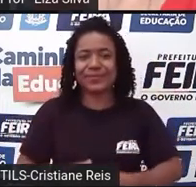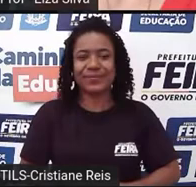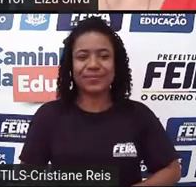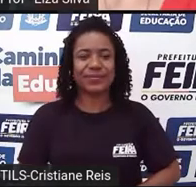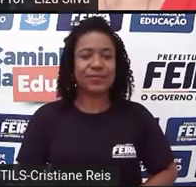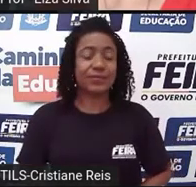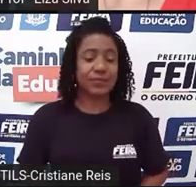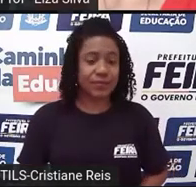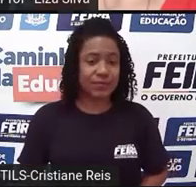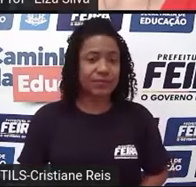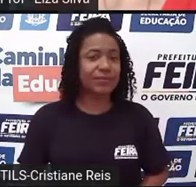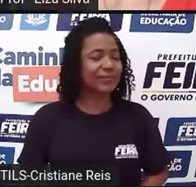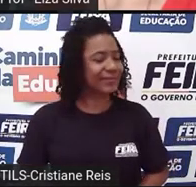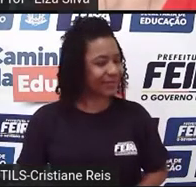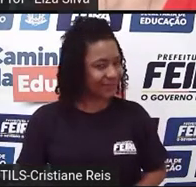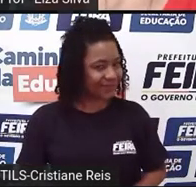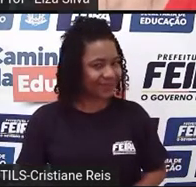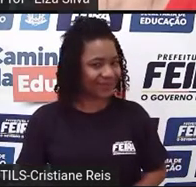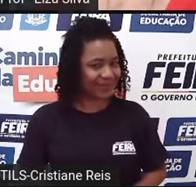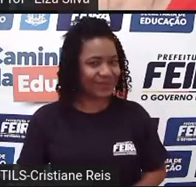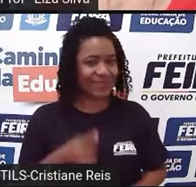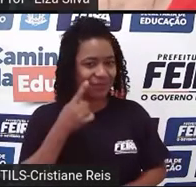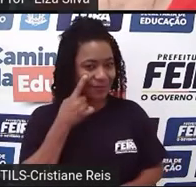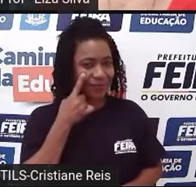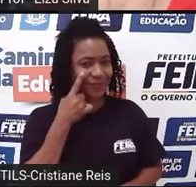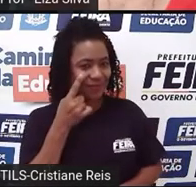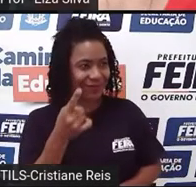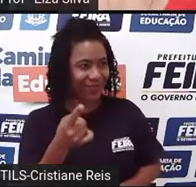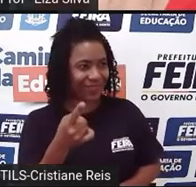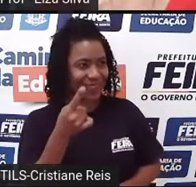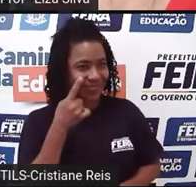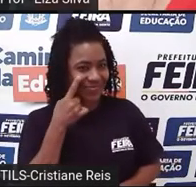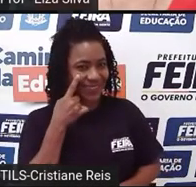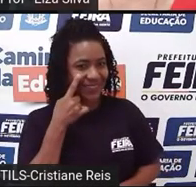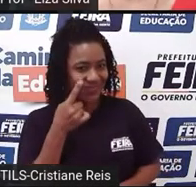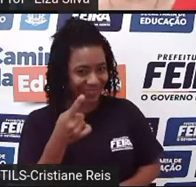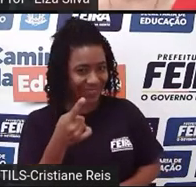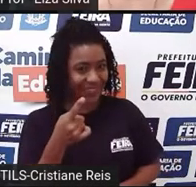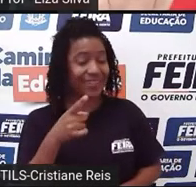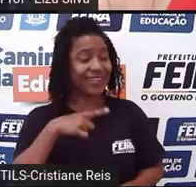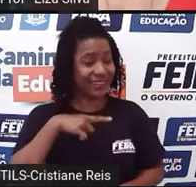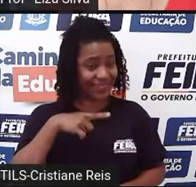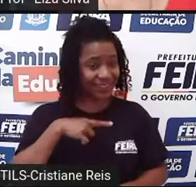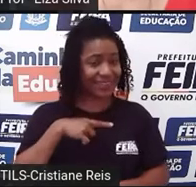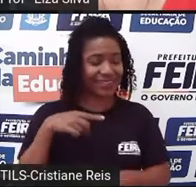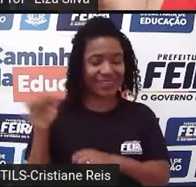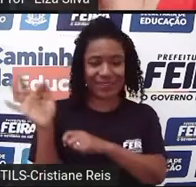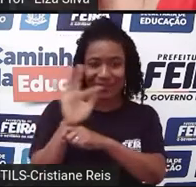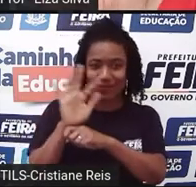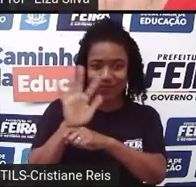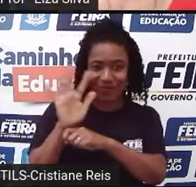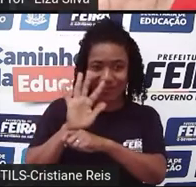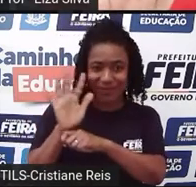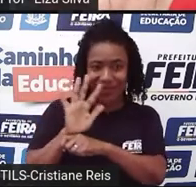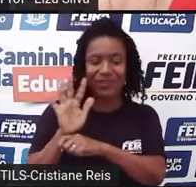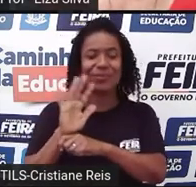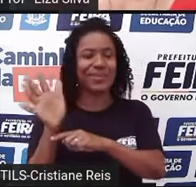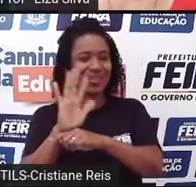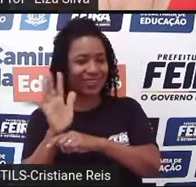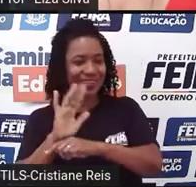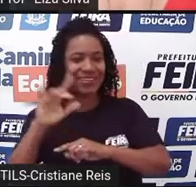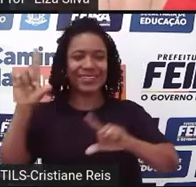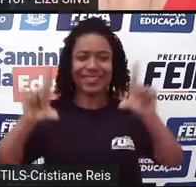E aqui, observem bem estas imagens, né? Inclusive, nós temos filmes que passam no cinema, na